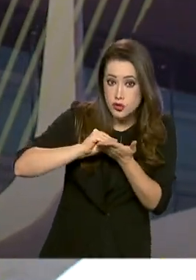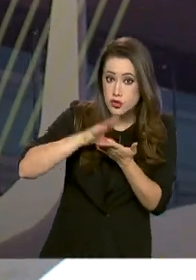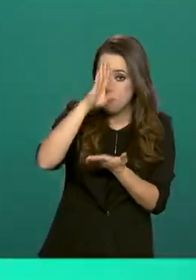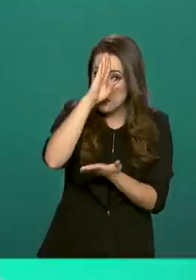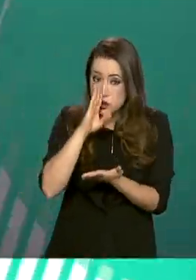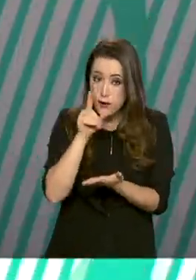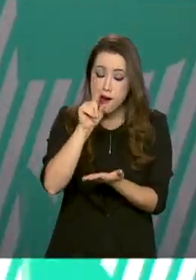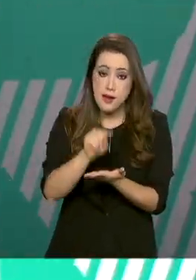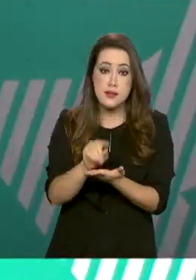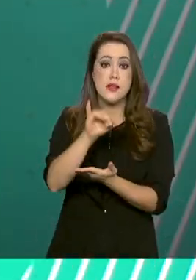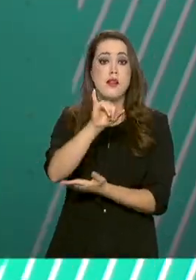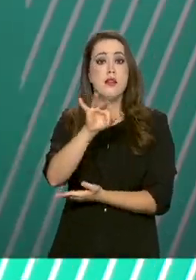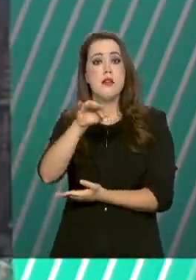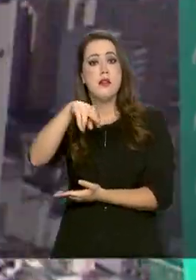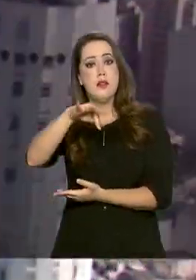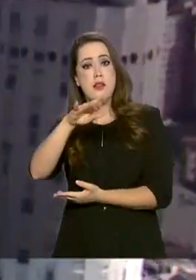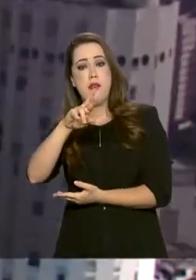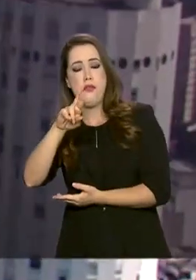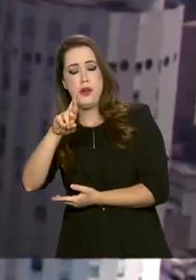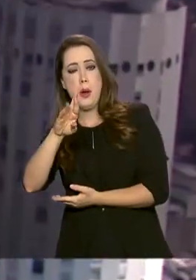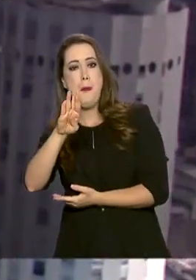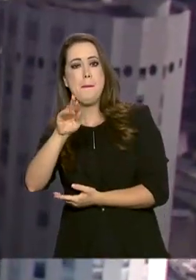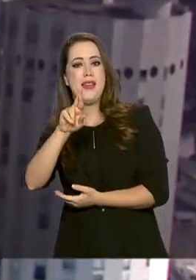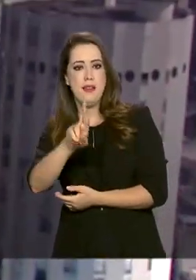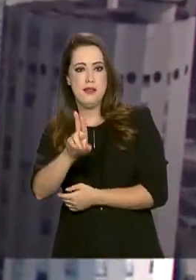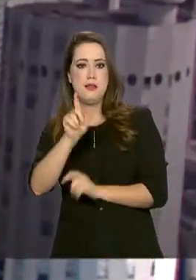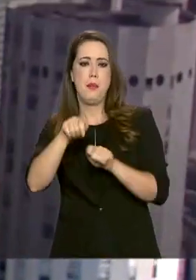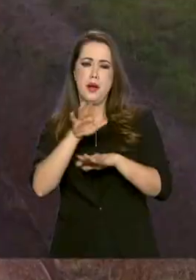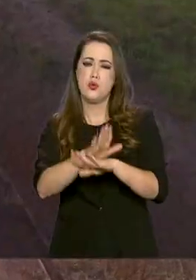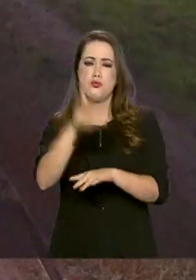InfraBR para ajudar no dia a dia nas estradas.